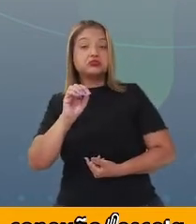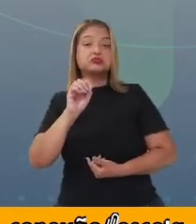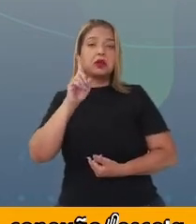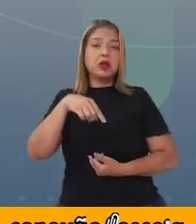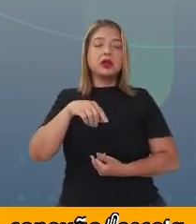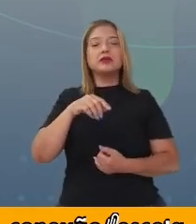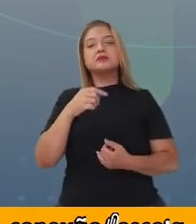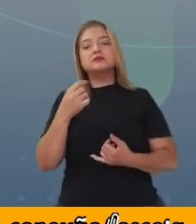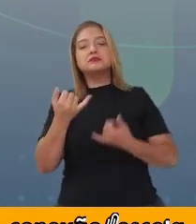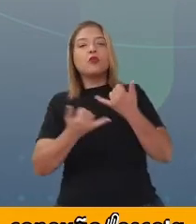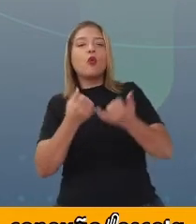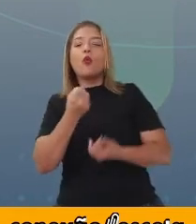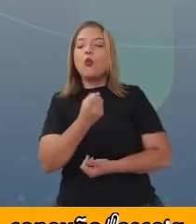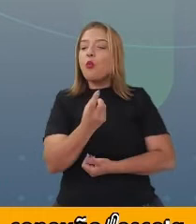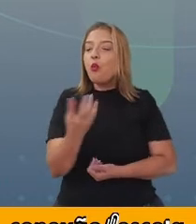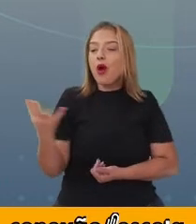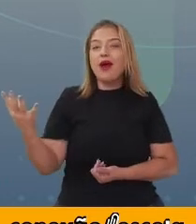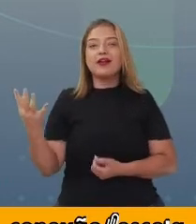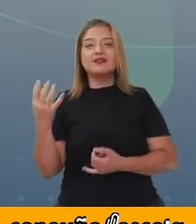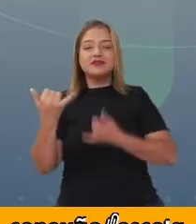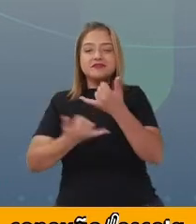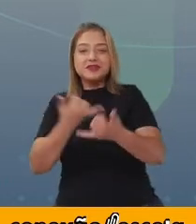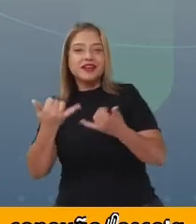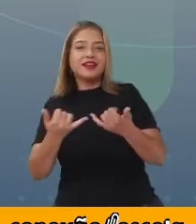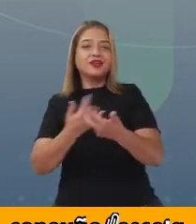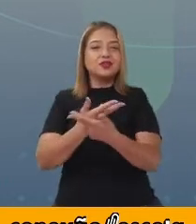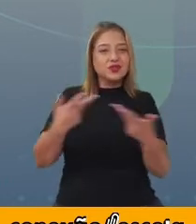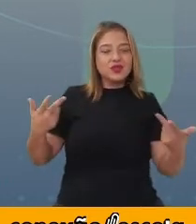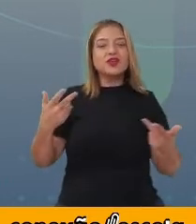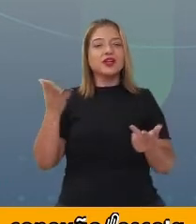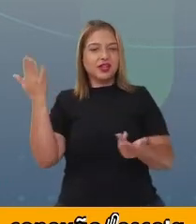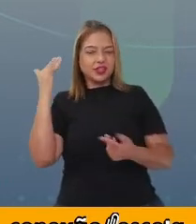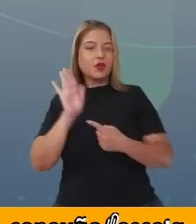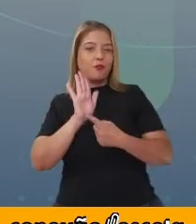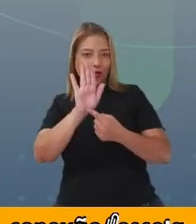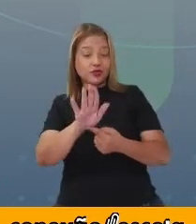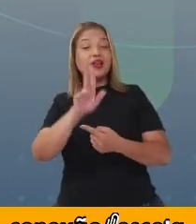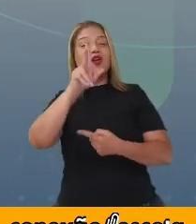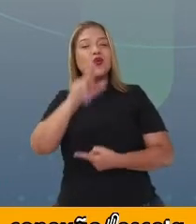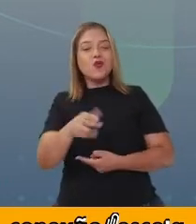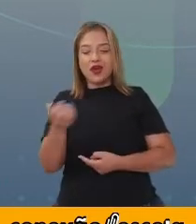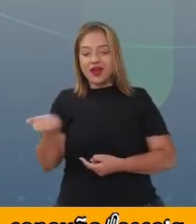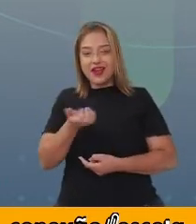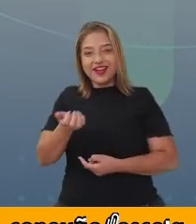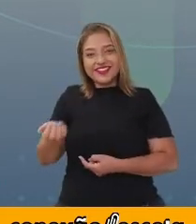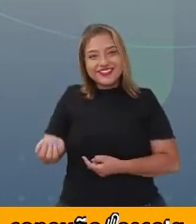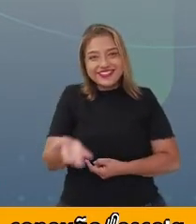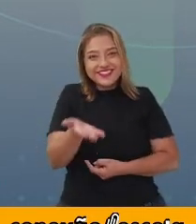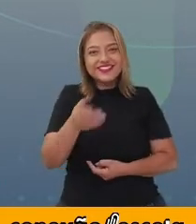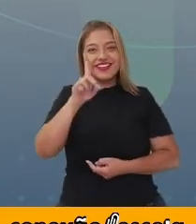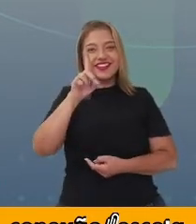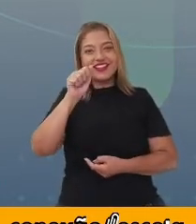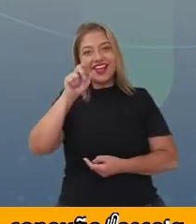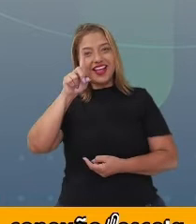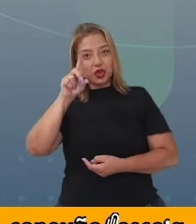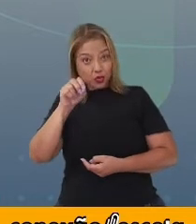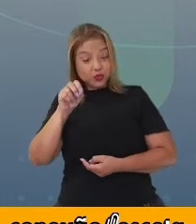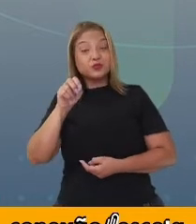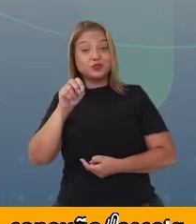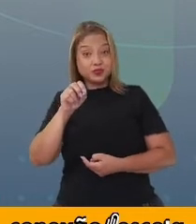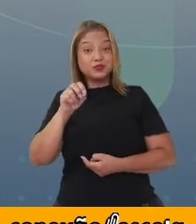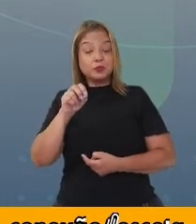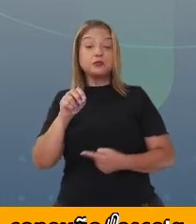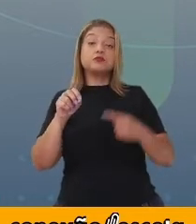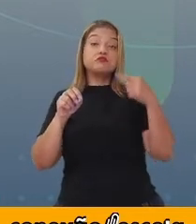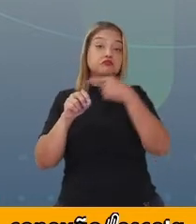fazendo contagem. Então, o cubo é o dado. E a gente tem as faces do cubo, olha. Só que aqui,